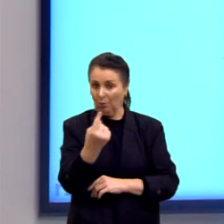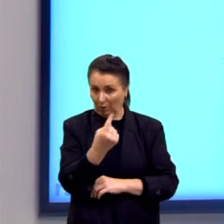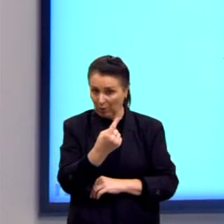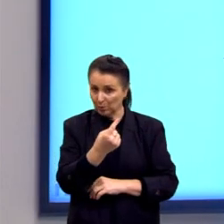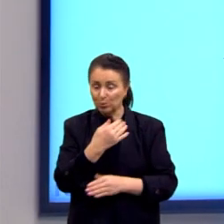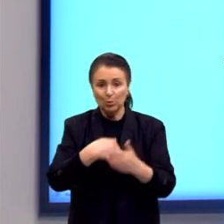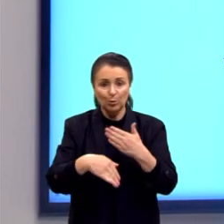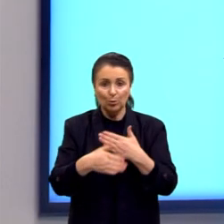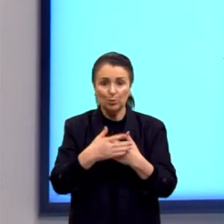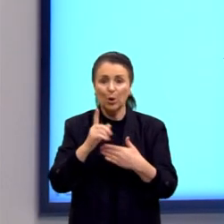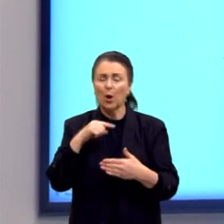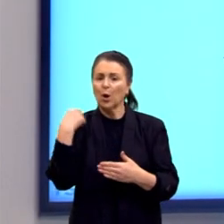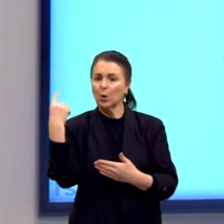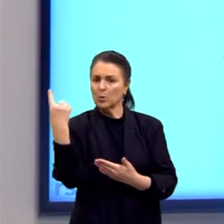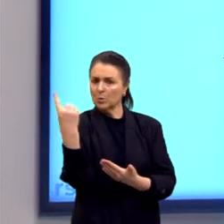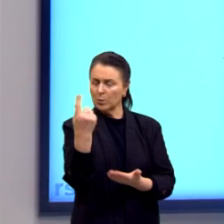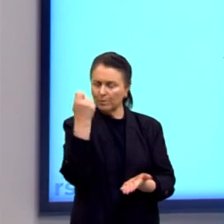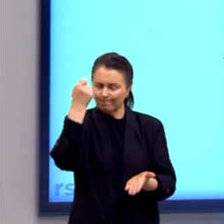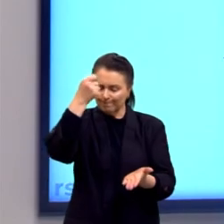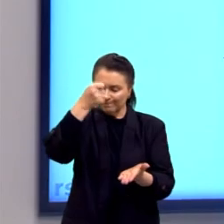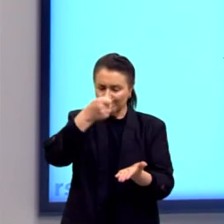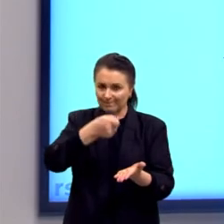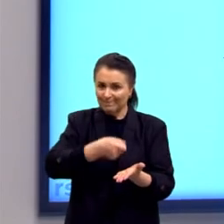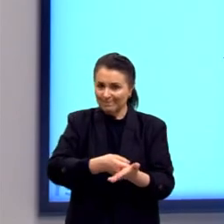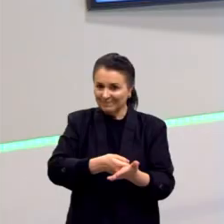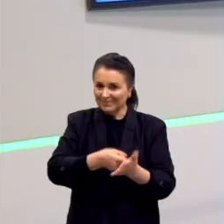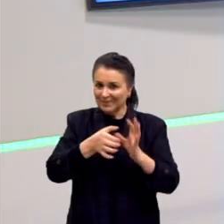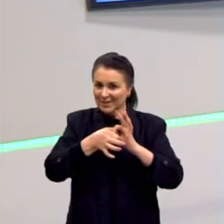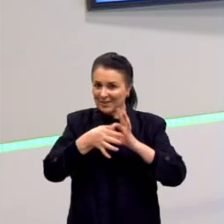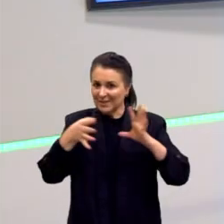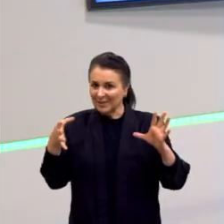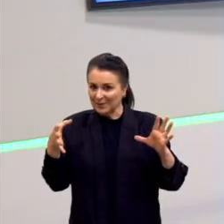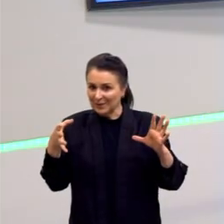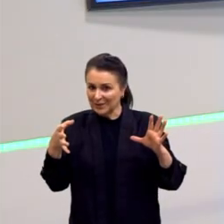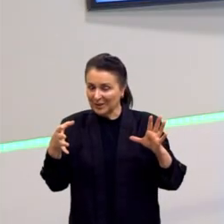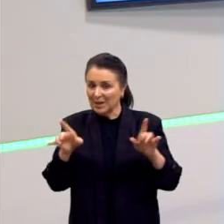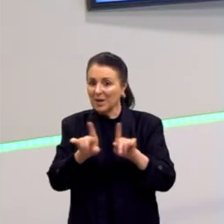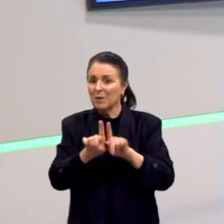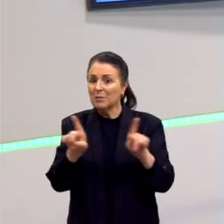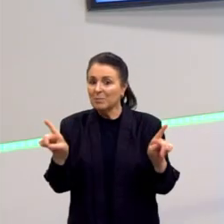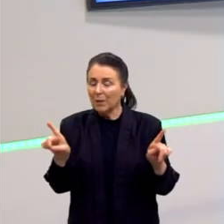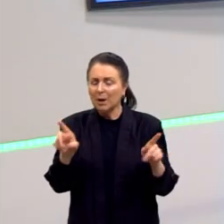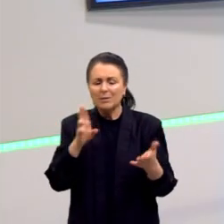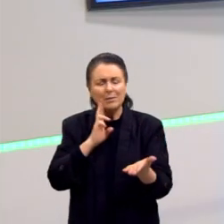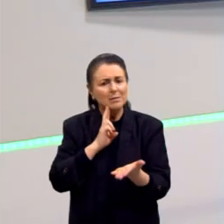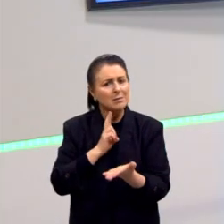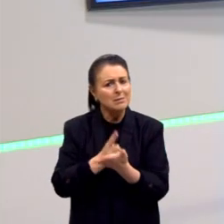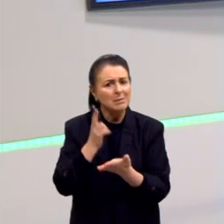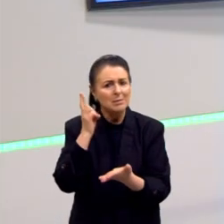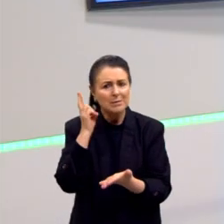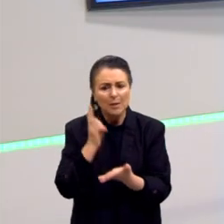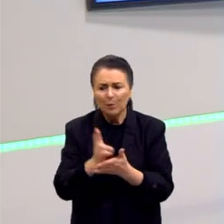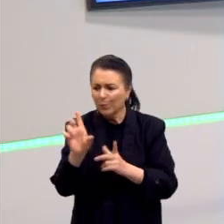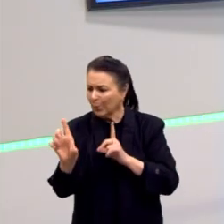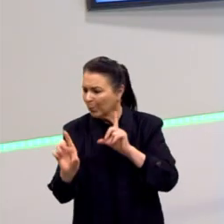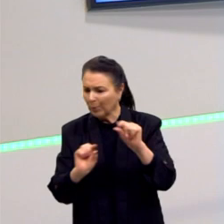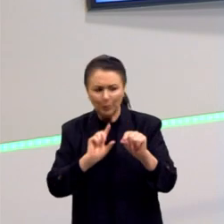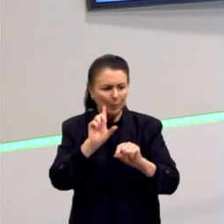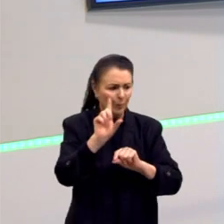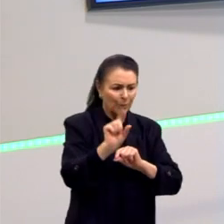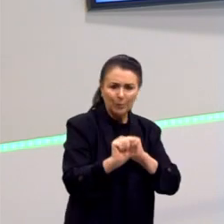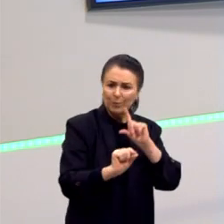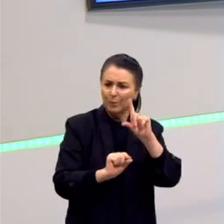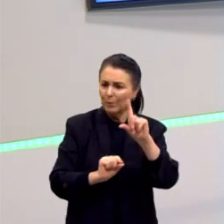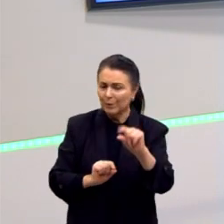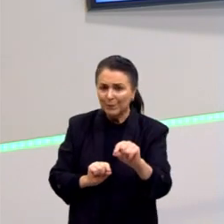condenados a ser livre. Nós passamos, nós somos livres, mas nós estamos o tempo todo optando, fazendo opções.